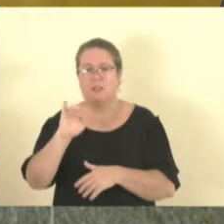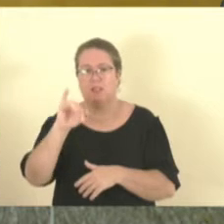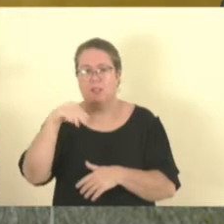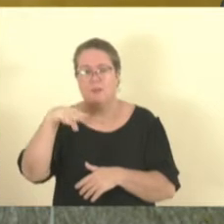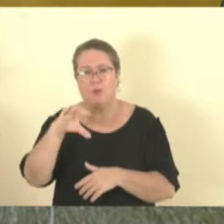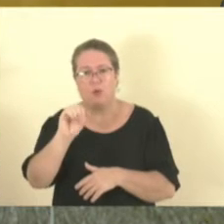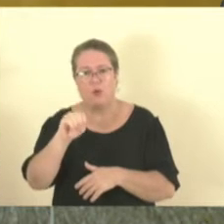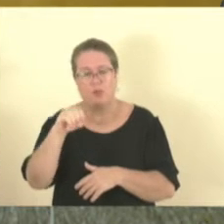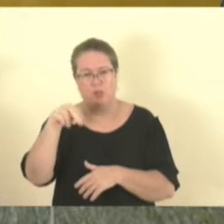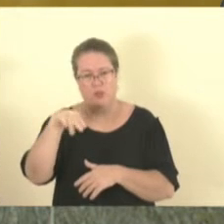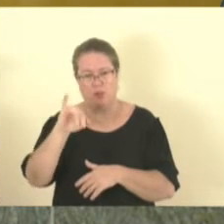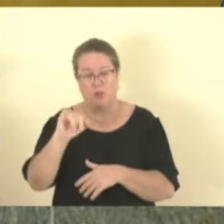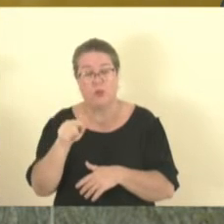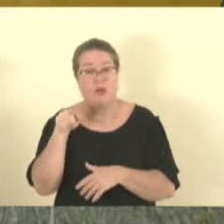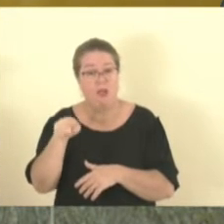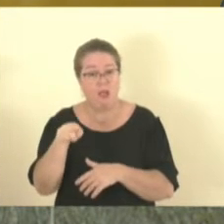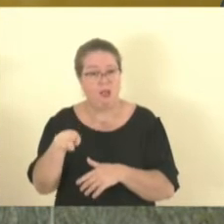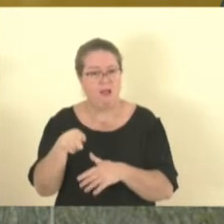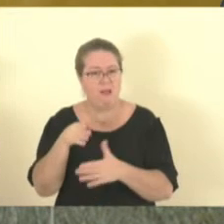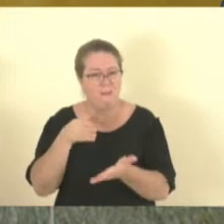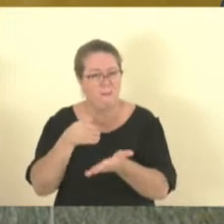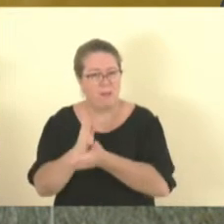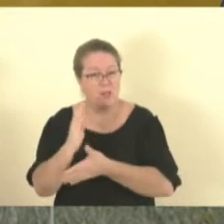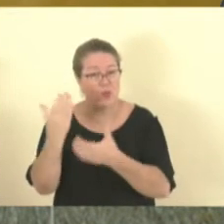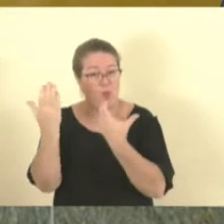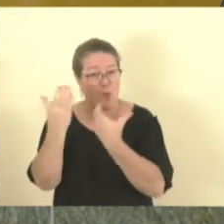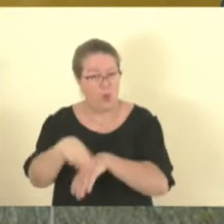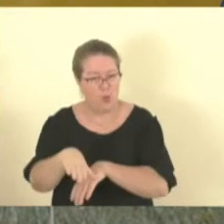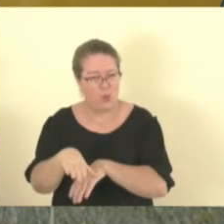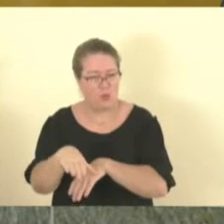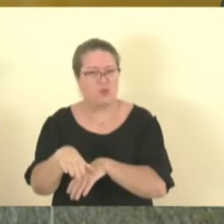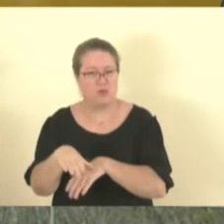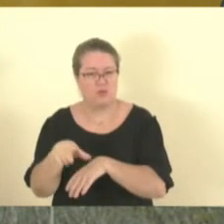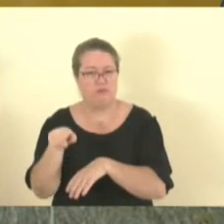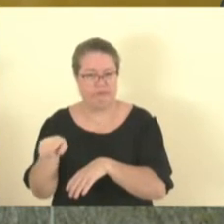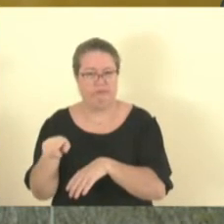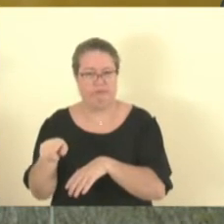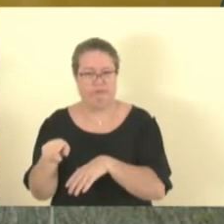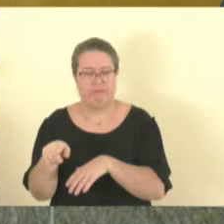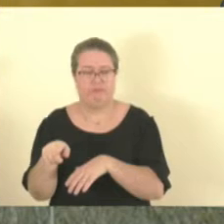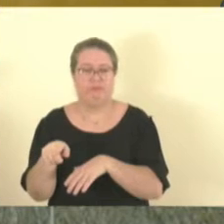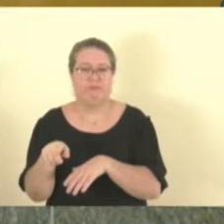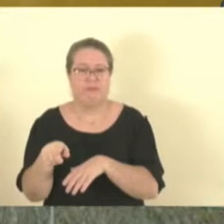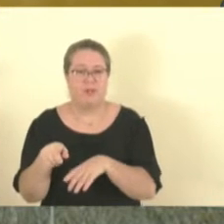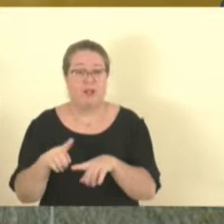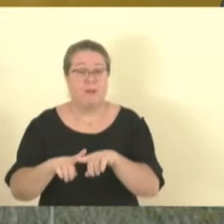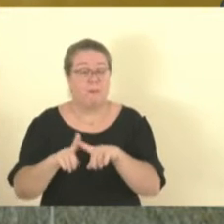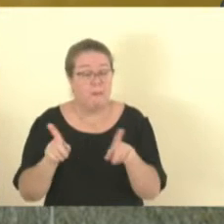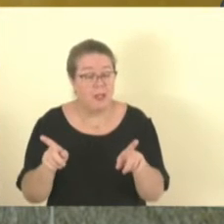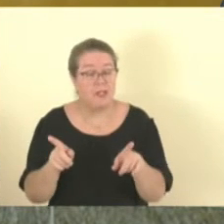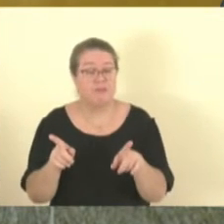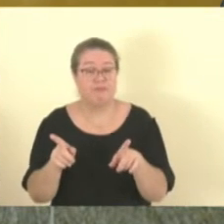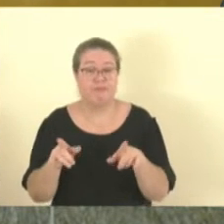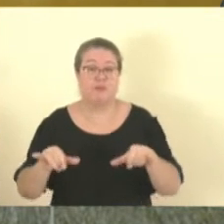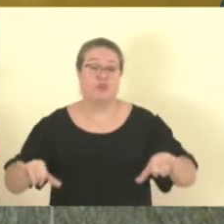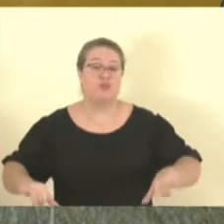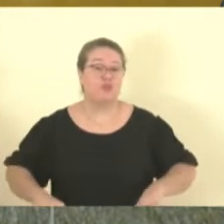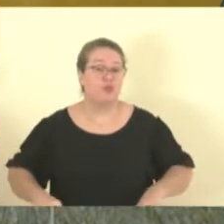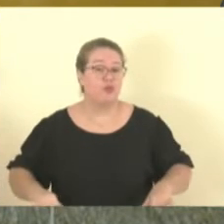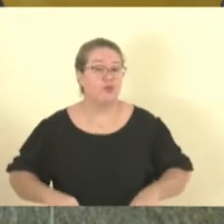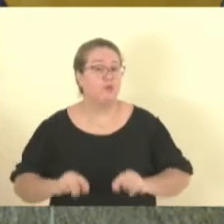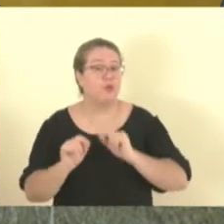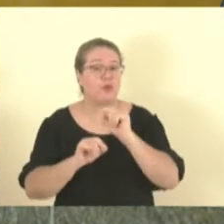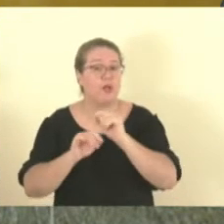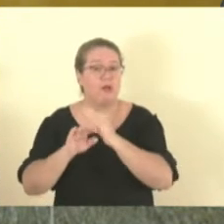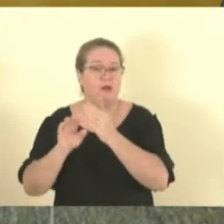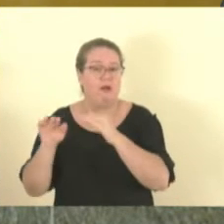para delegado de polícia, hoje está à frente da delegacia de furtos e roubo de veículos. E, lamentavelmente, na tabela dos subsídios